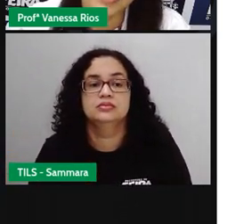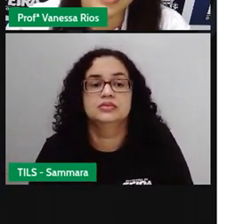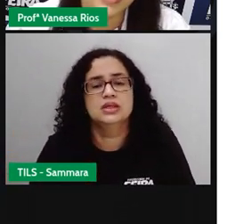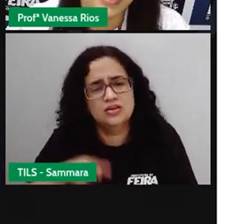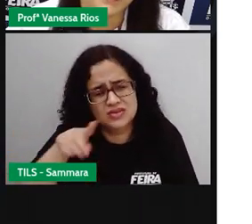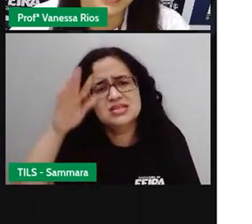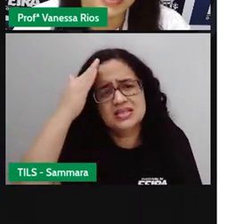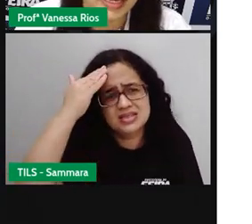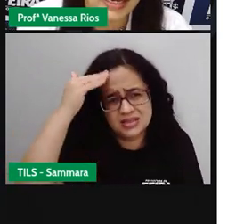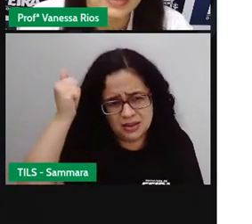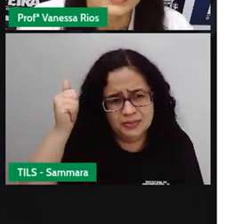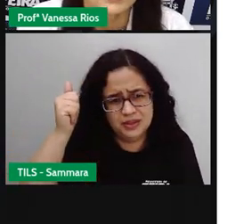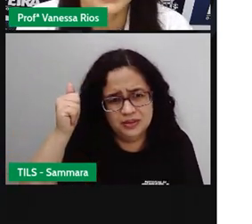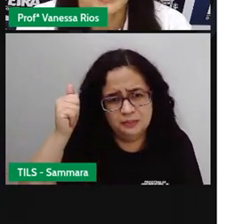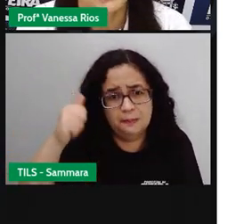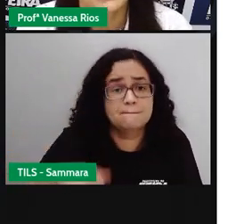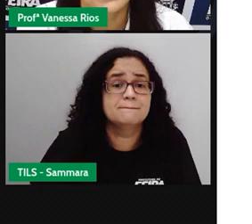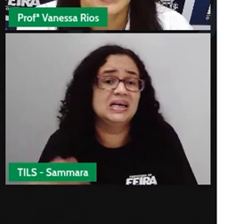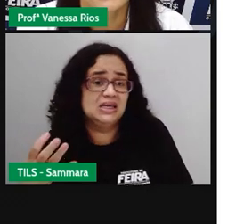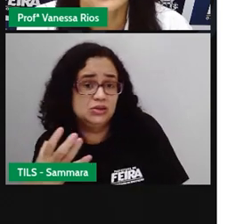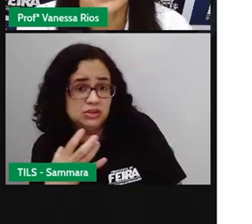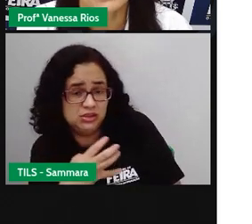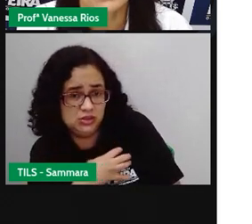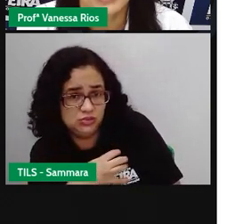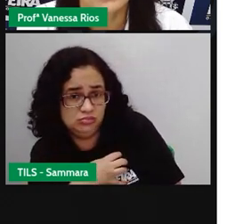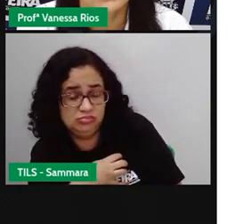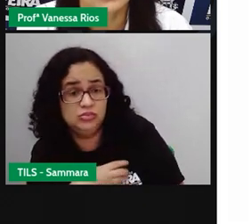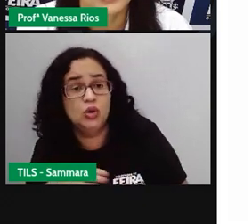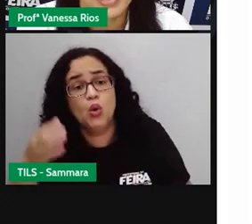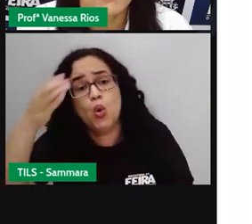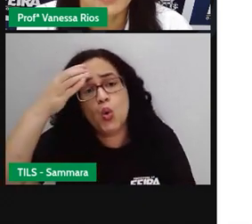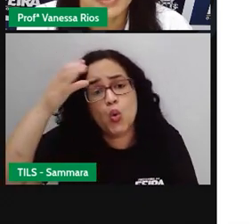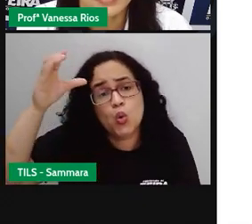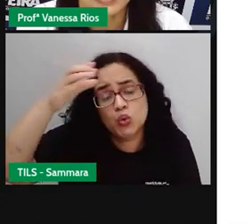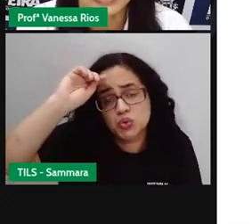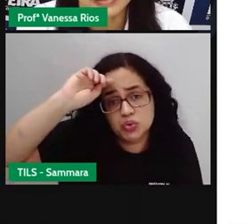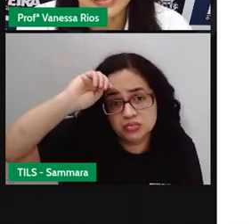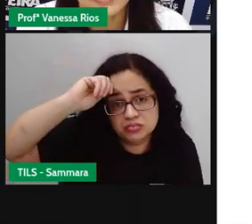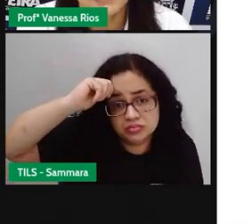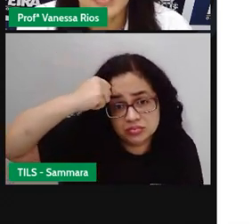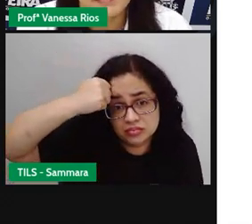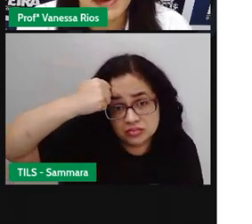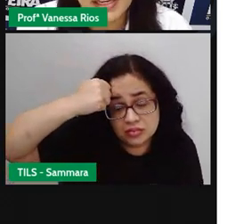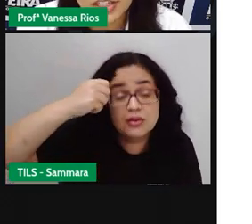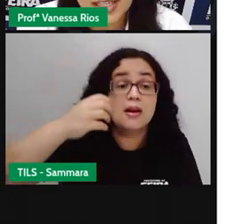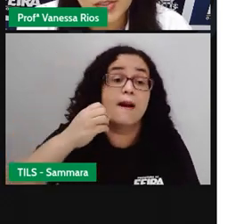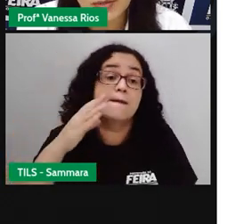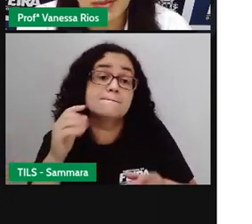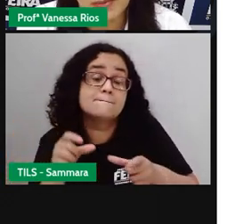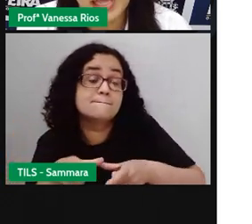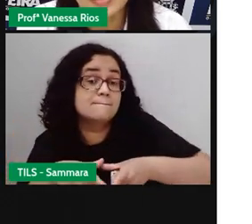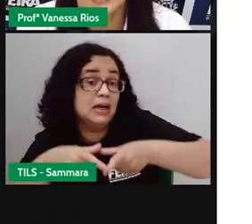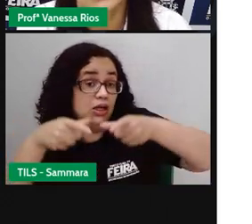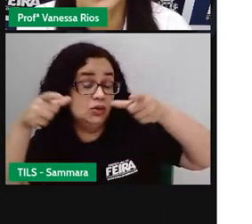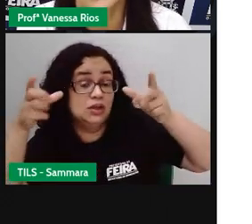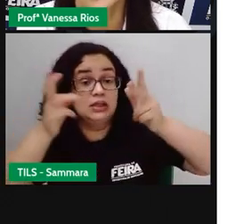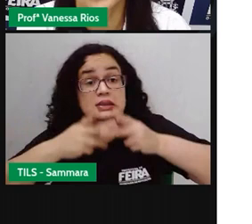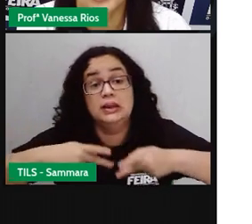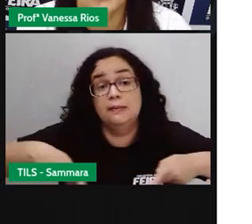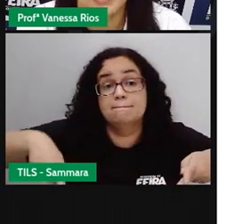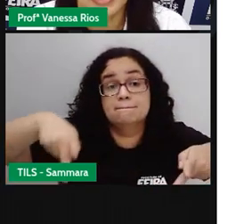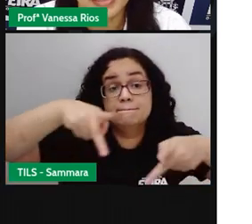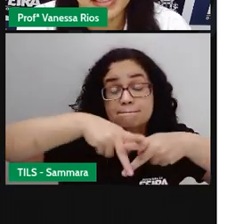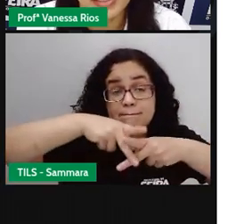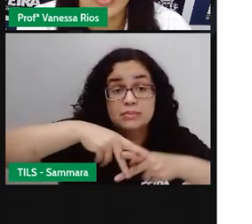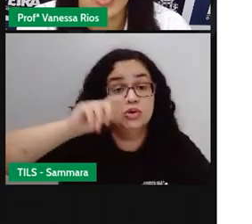Você sabia que a Bahia é o centro da cultura afro-brasileira e boa parte da sua população é de